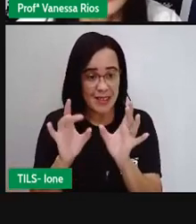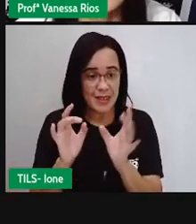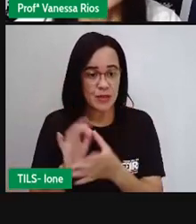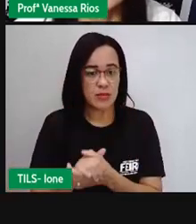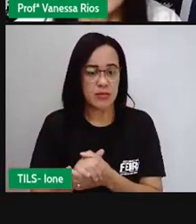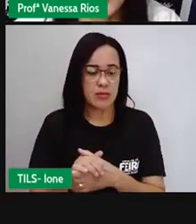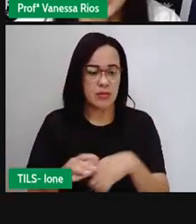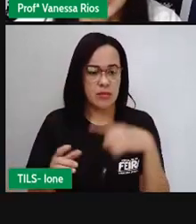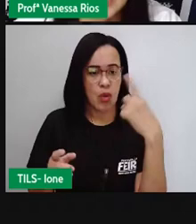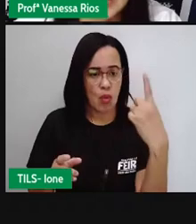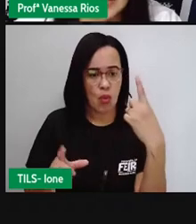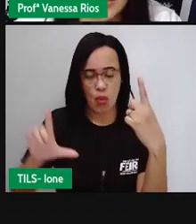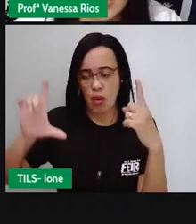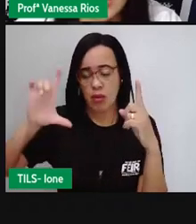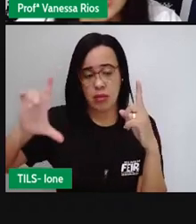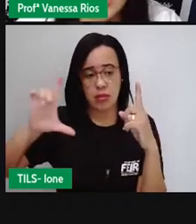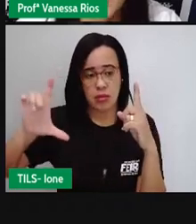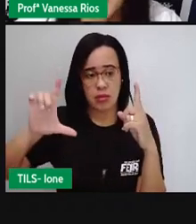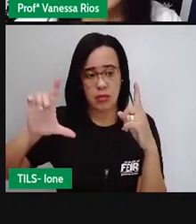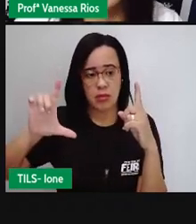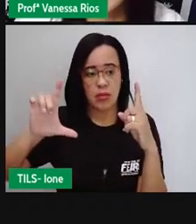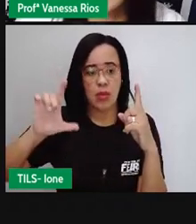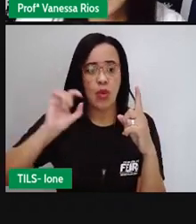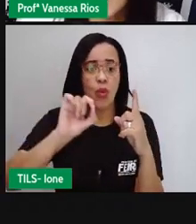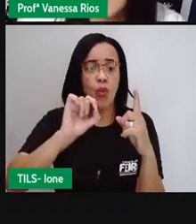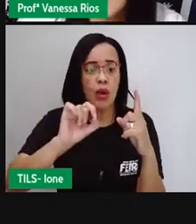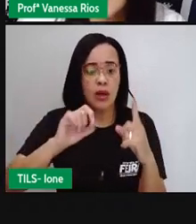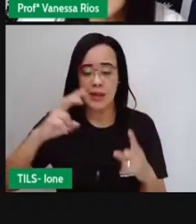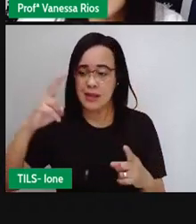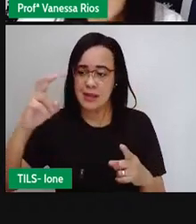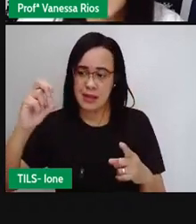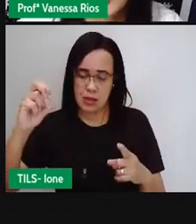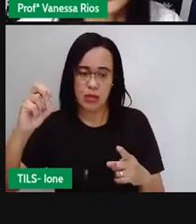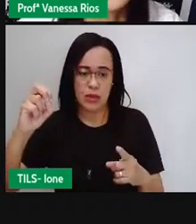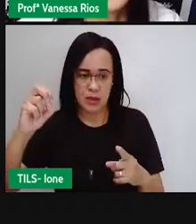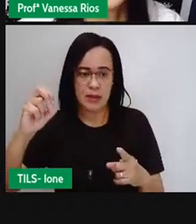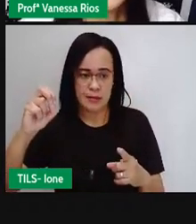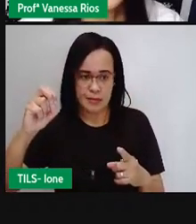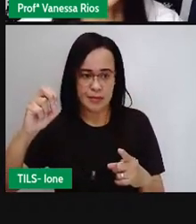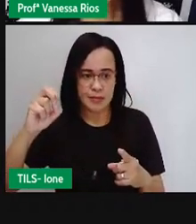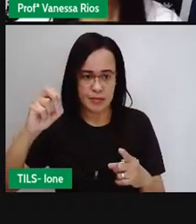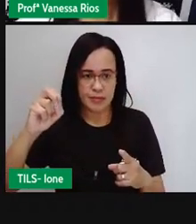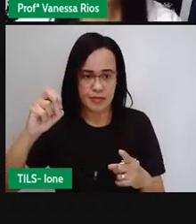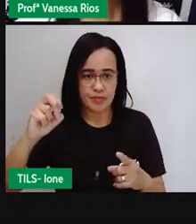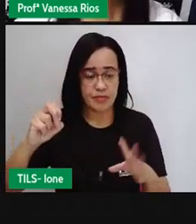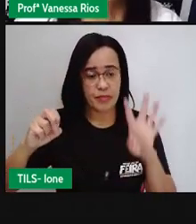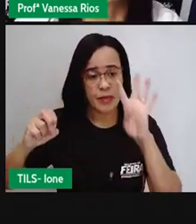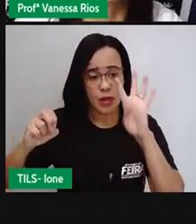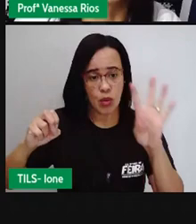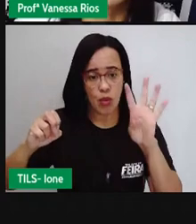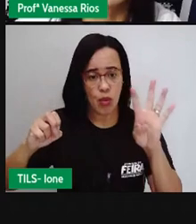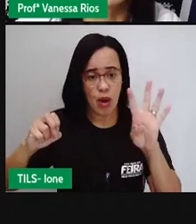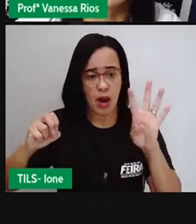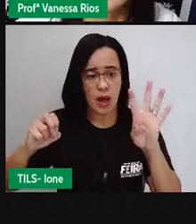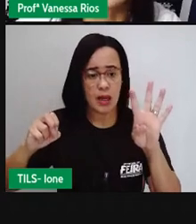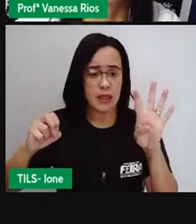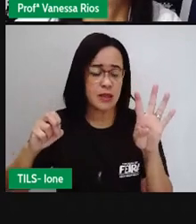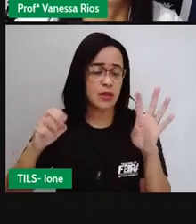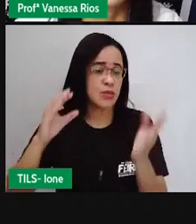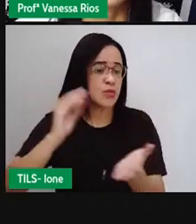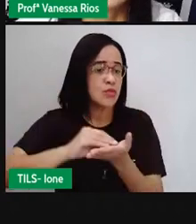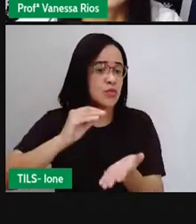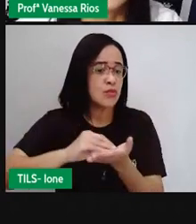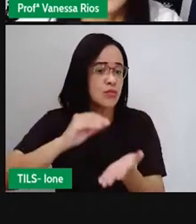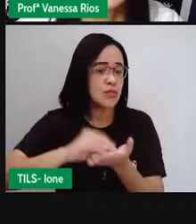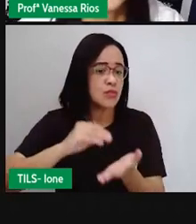tem aí 50 litros e quatro latões. A PRO colocou a interrogação porque é justamente o que a gente quer